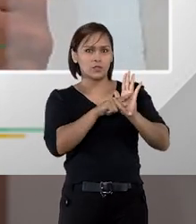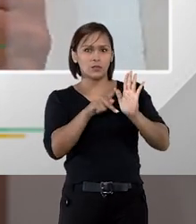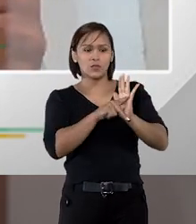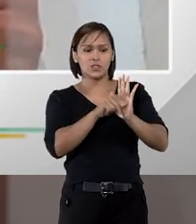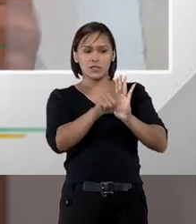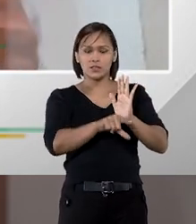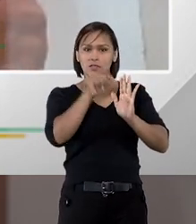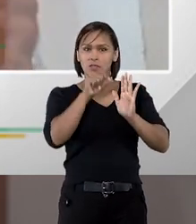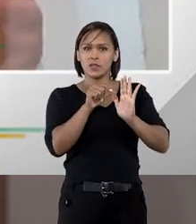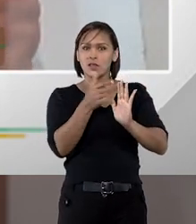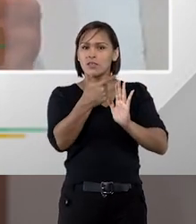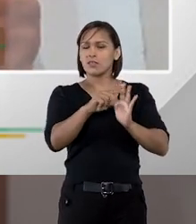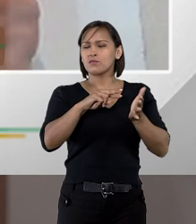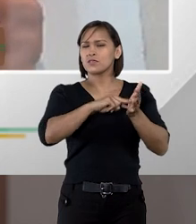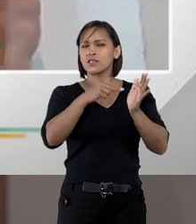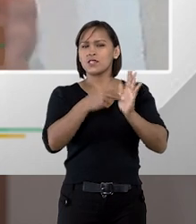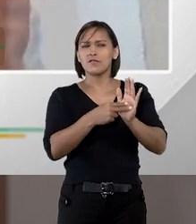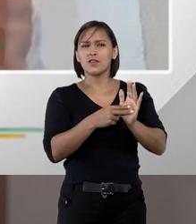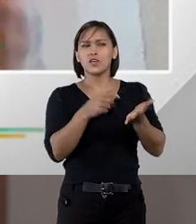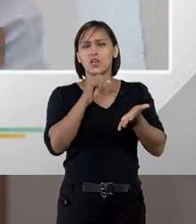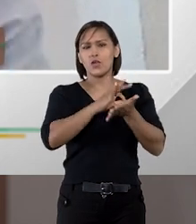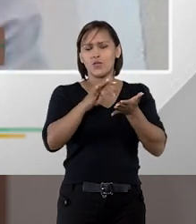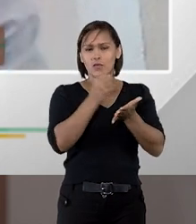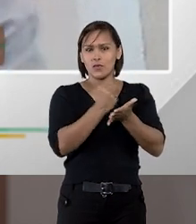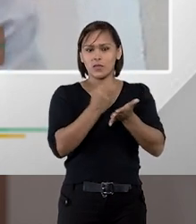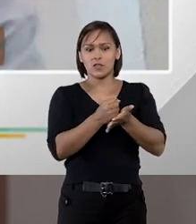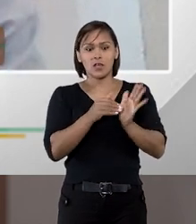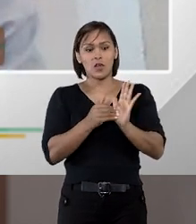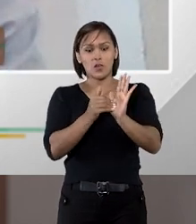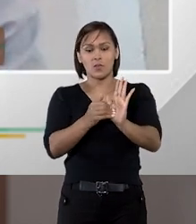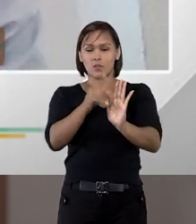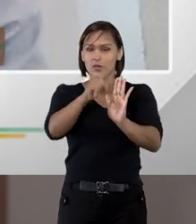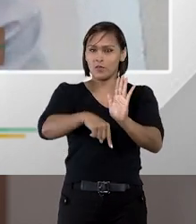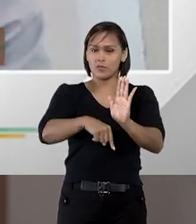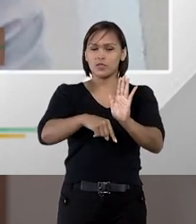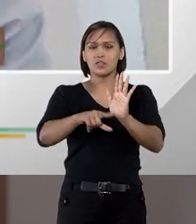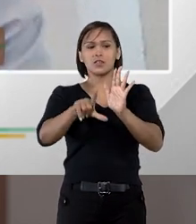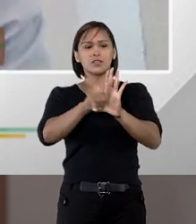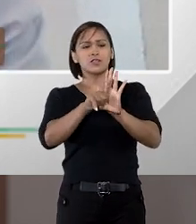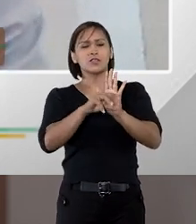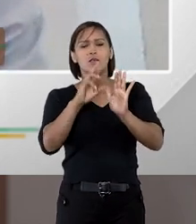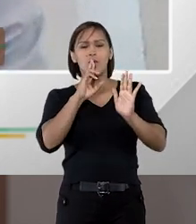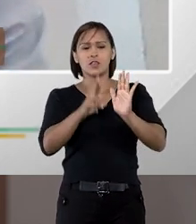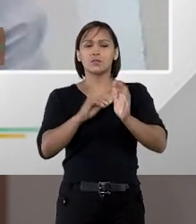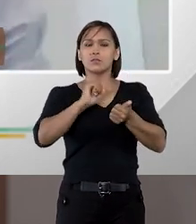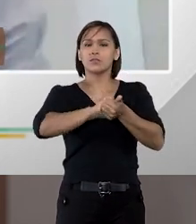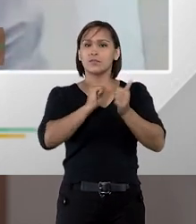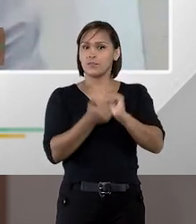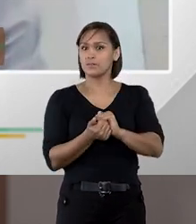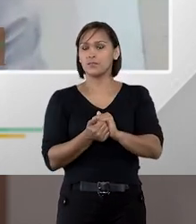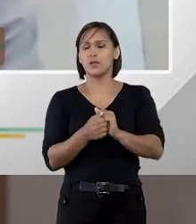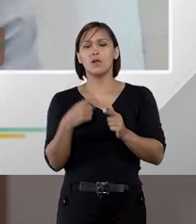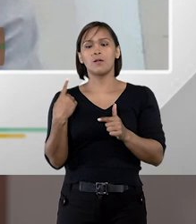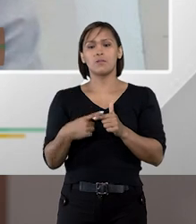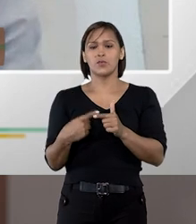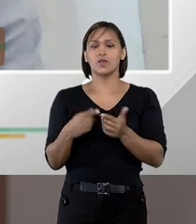projeto é selecionado, não significa que eu vou contratar com aquele que me ofereceu a solução mais adequada, porque aí se